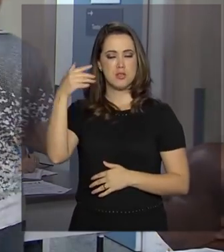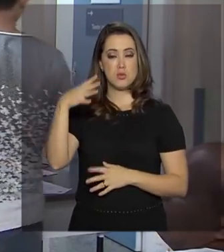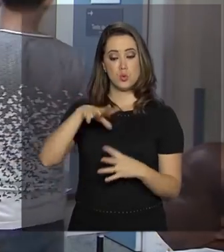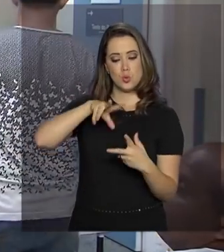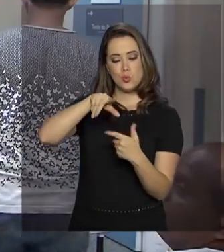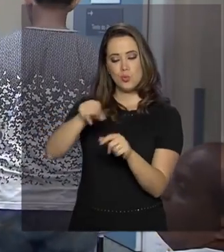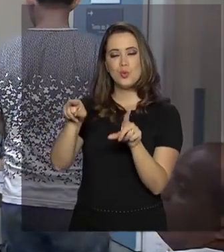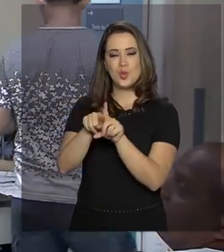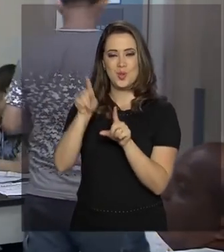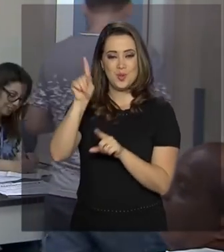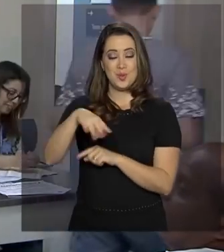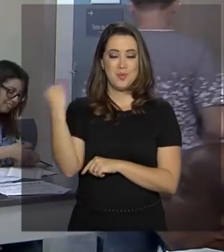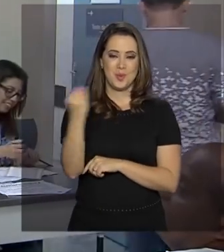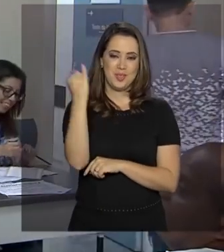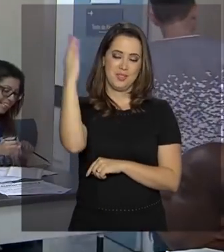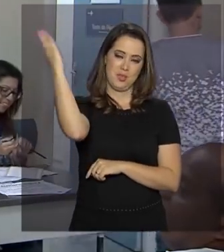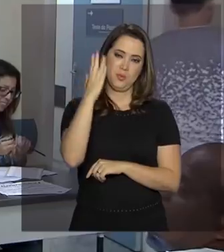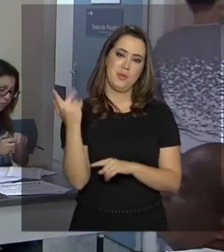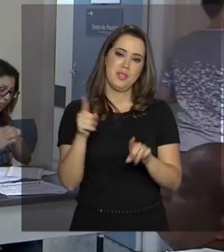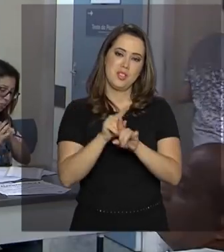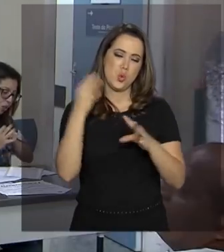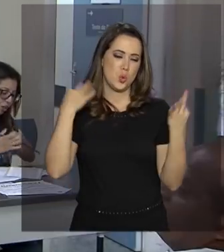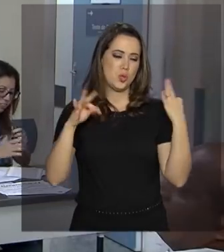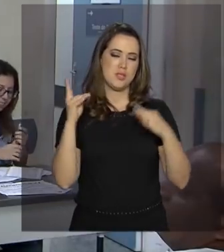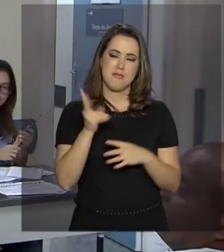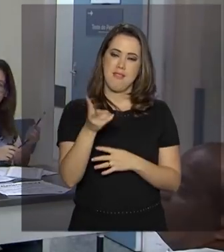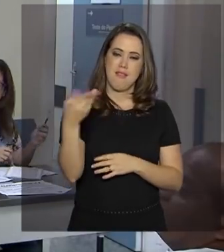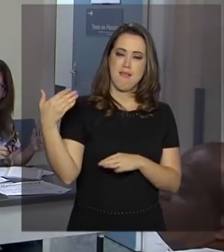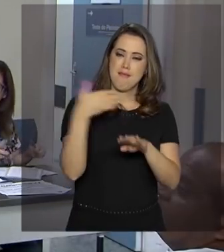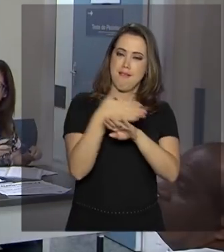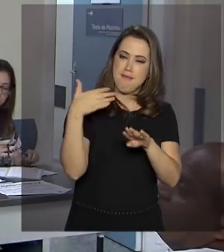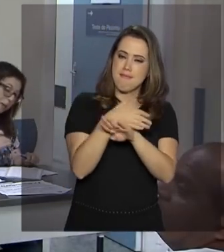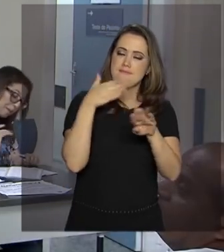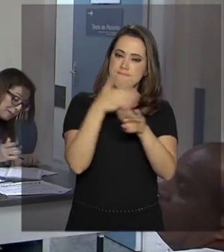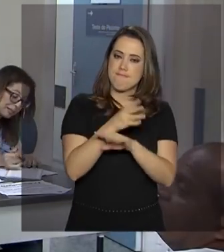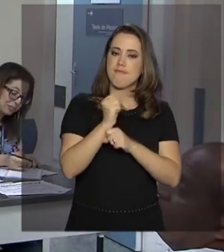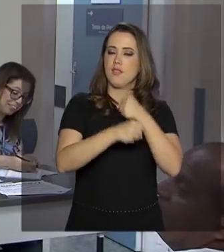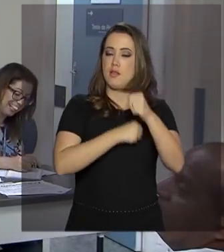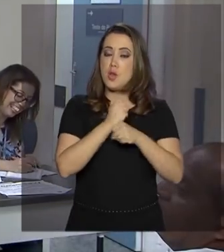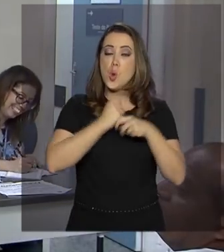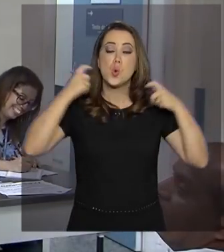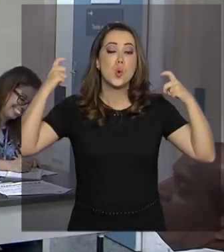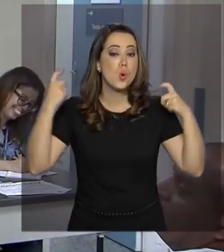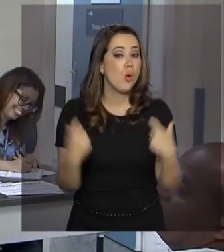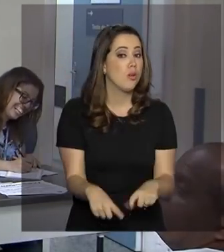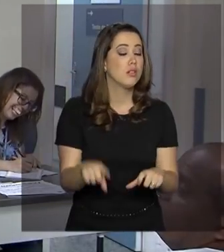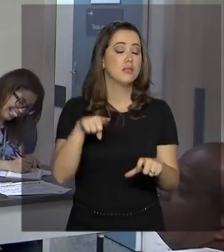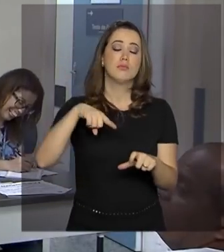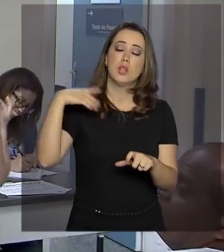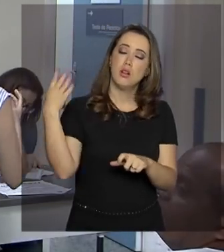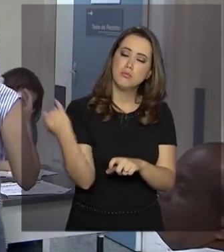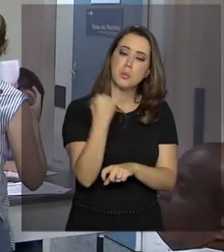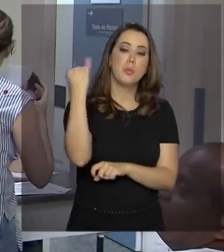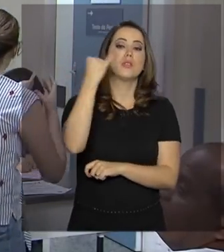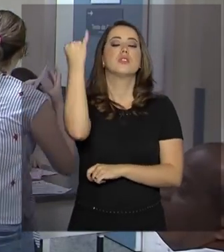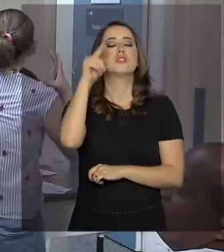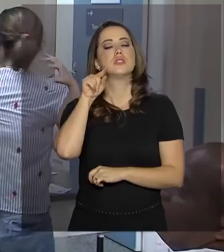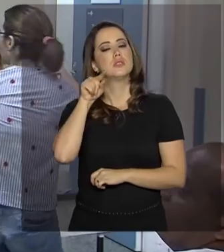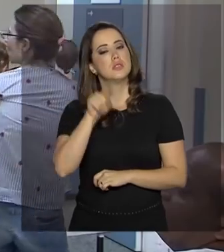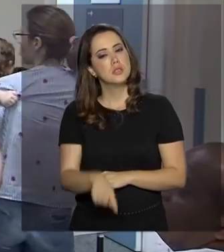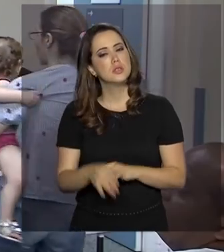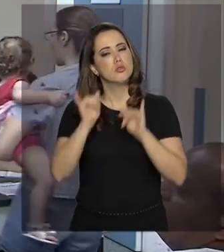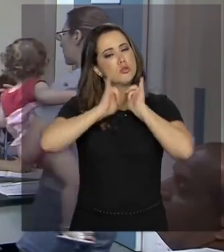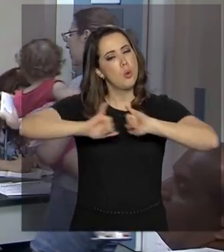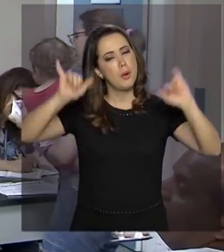o Cristo recebe milhares de turistas todos os anos. E o local do evento serviu exatamente para ressaltar a importância